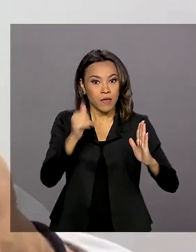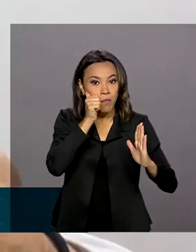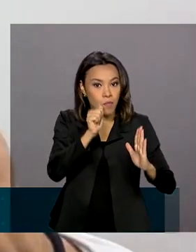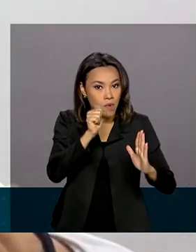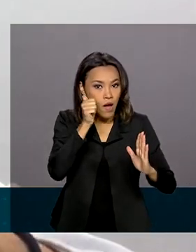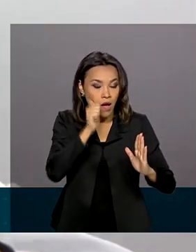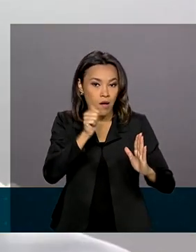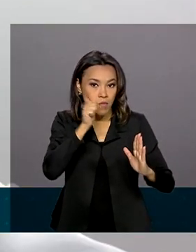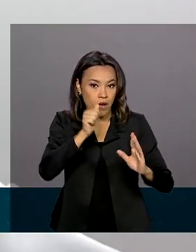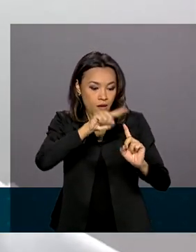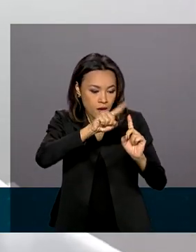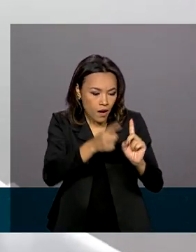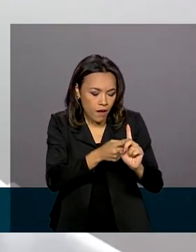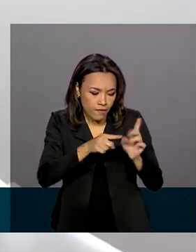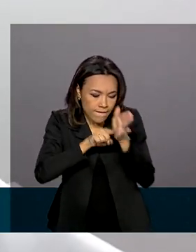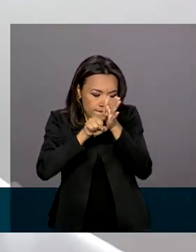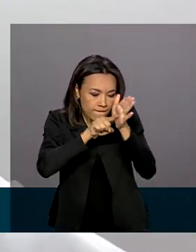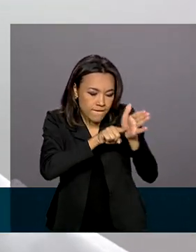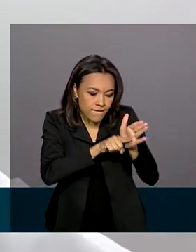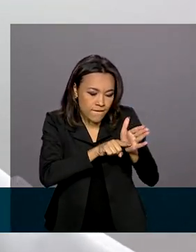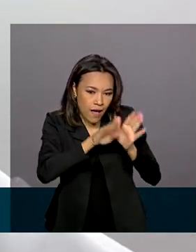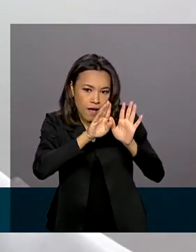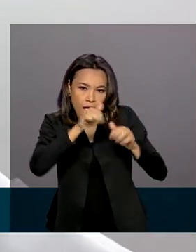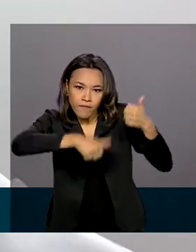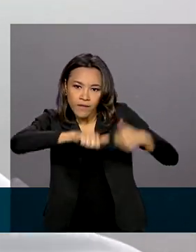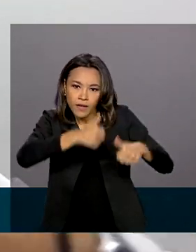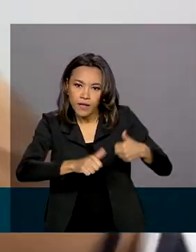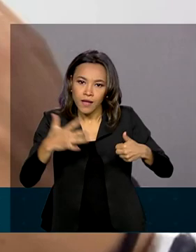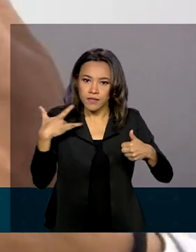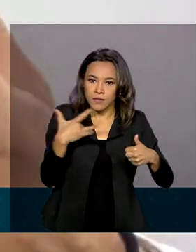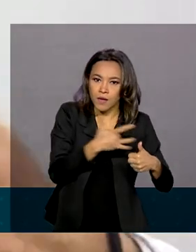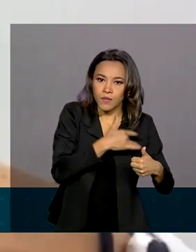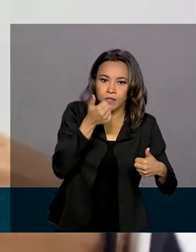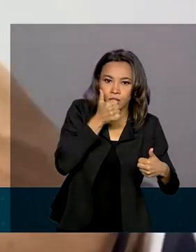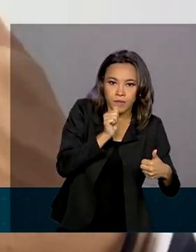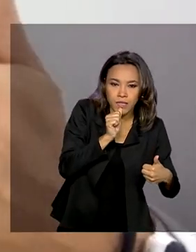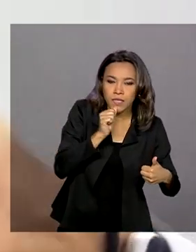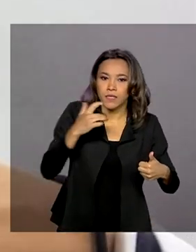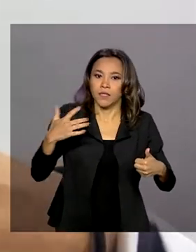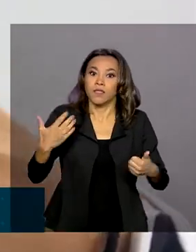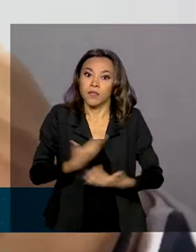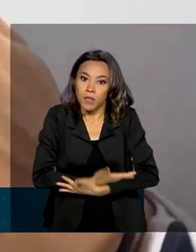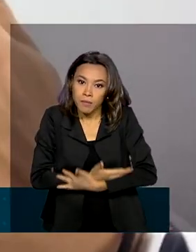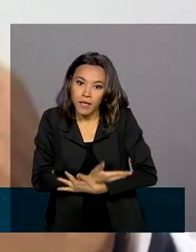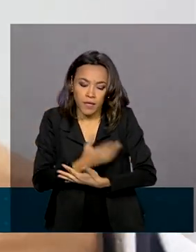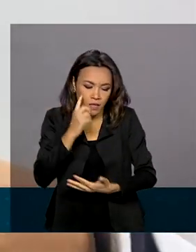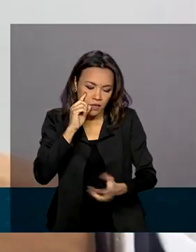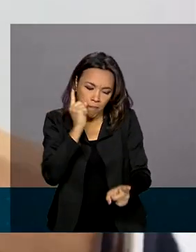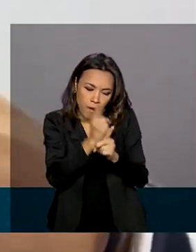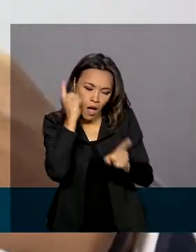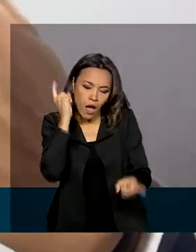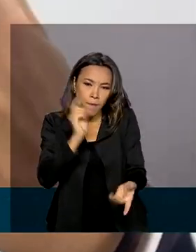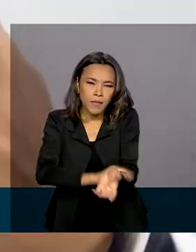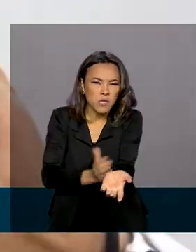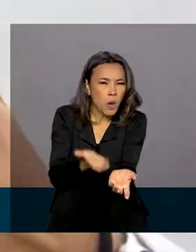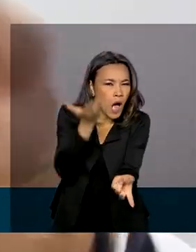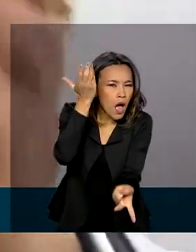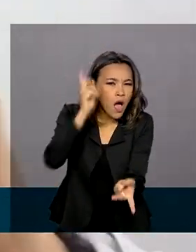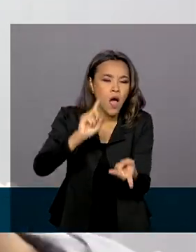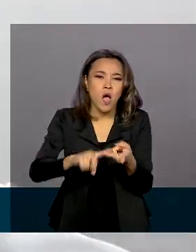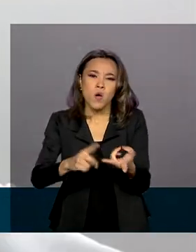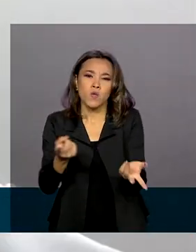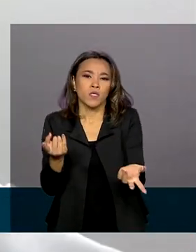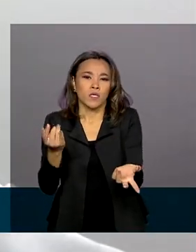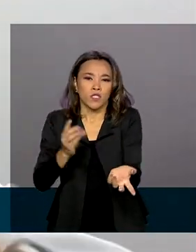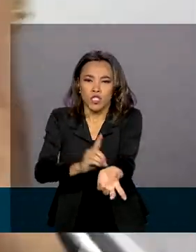a saúde da mãe e daquele bebê. São diagnosticadas diabetes, pressão alta, infecção